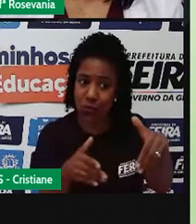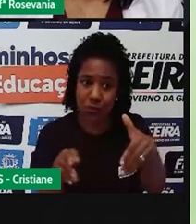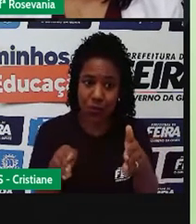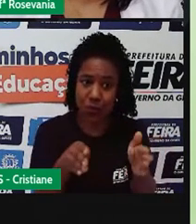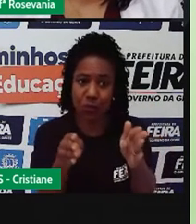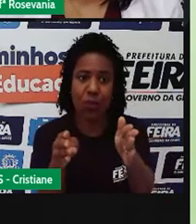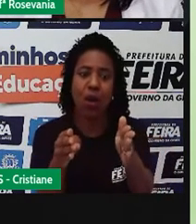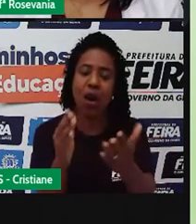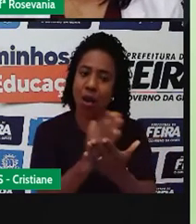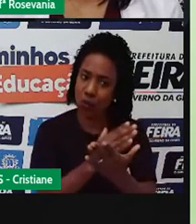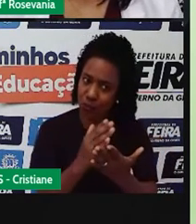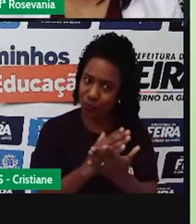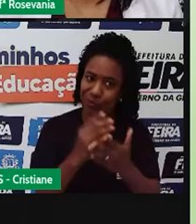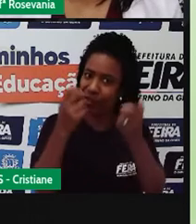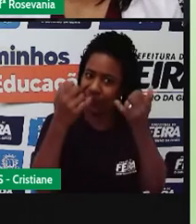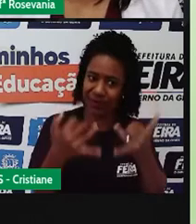né,